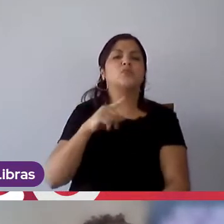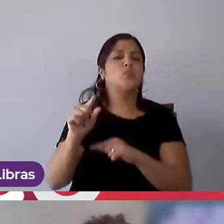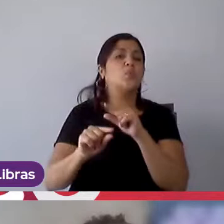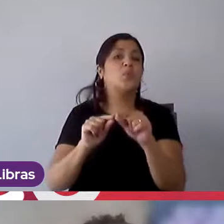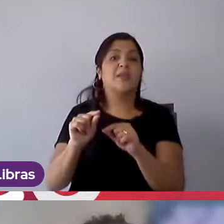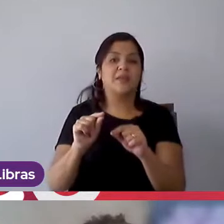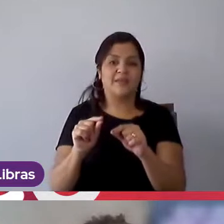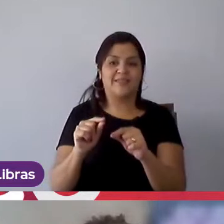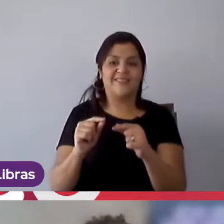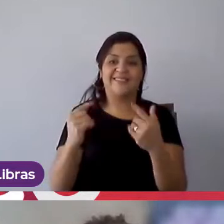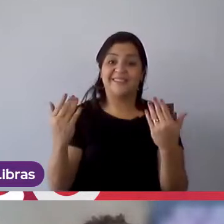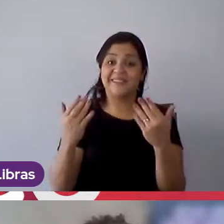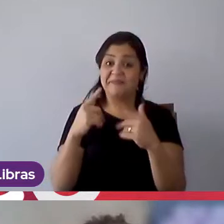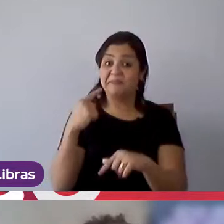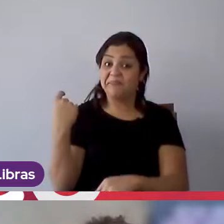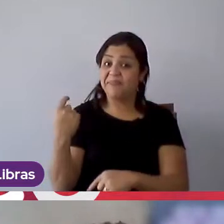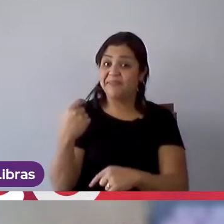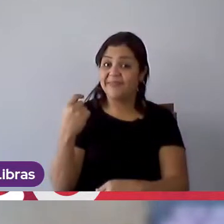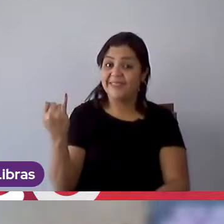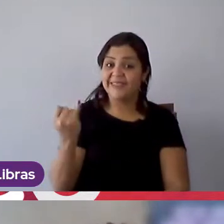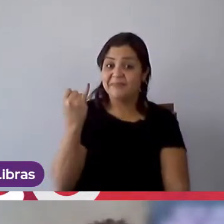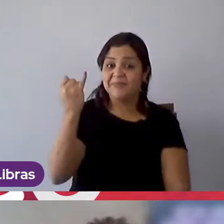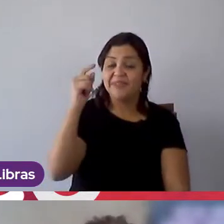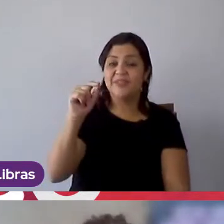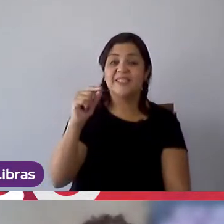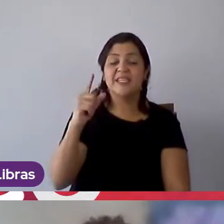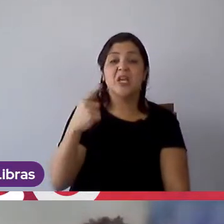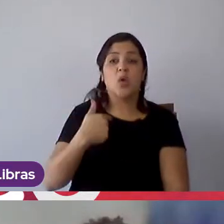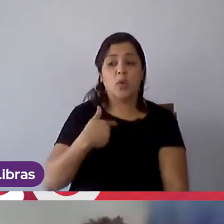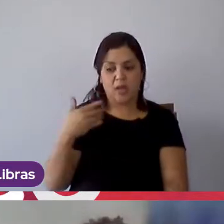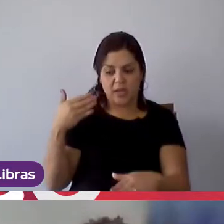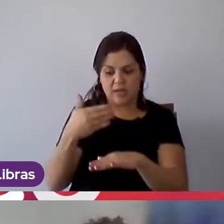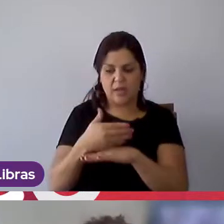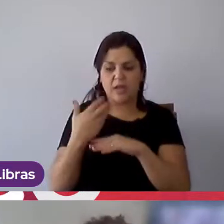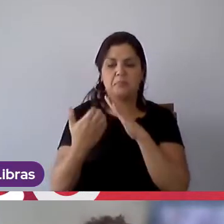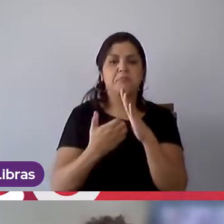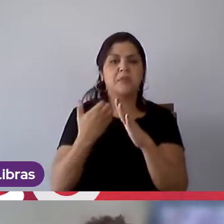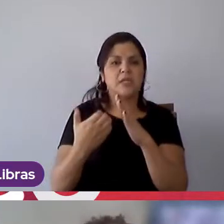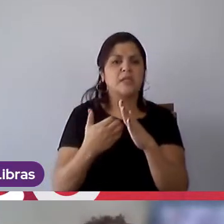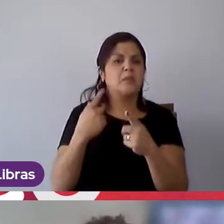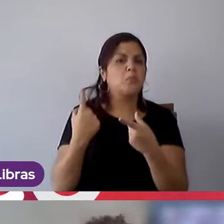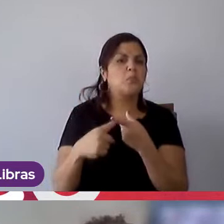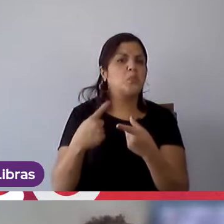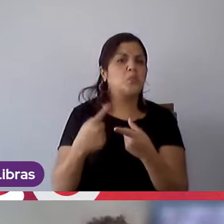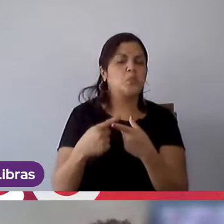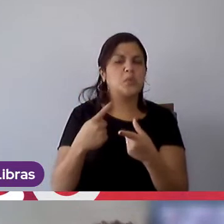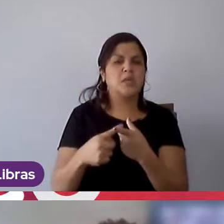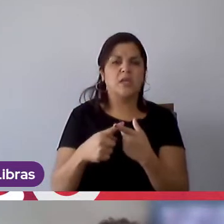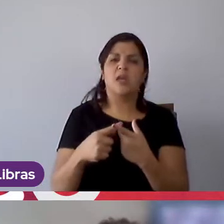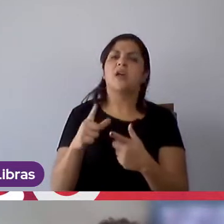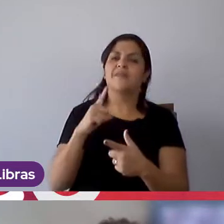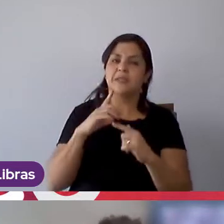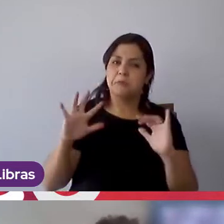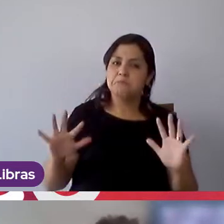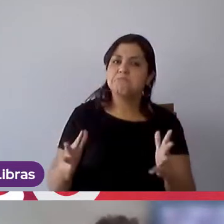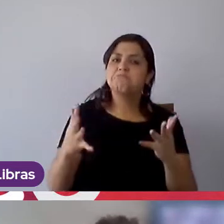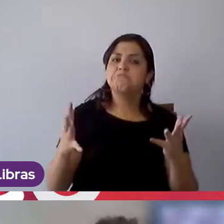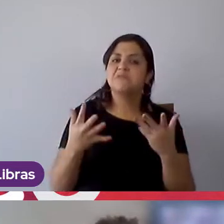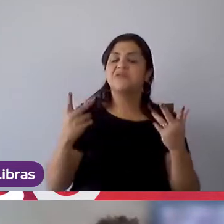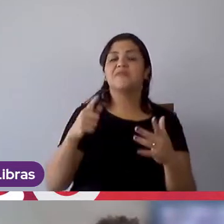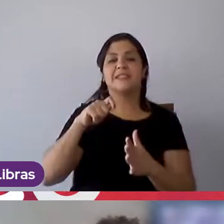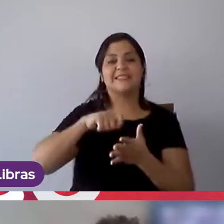entendam primeiramente por que eu quero estar na mão delícia, porque aí vai ser a resposta chave, vocês vão se motivar, se inscrever,